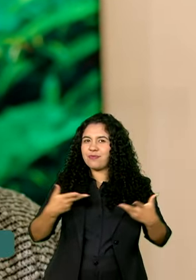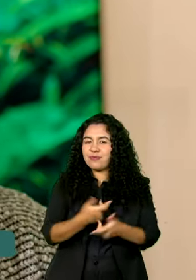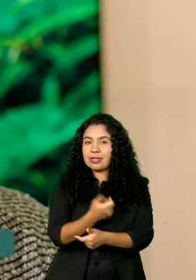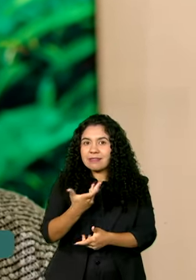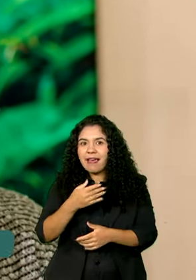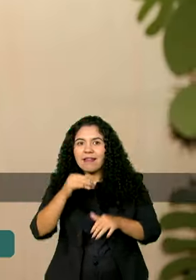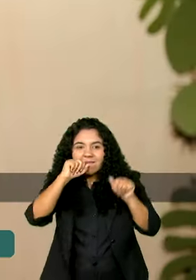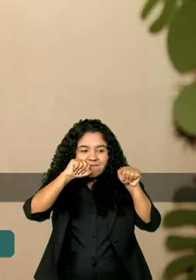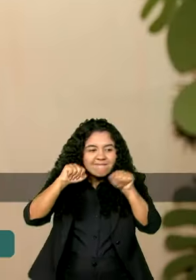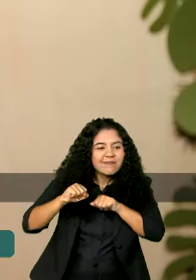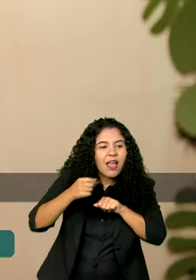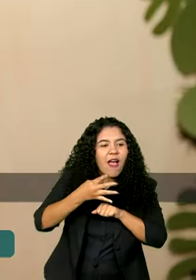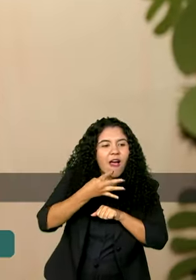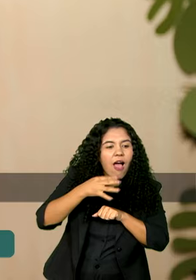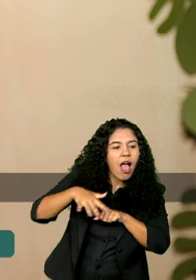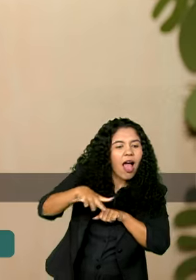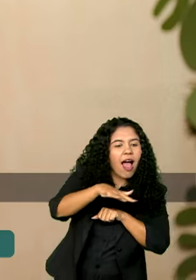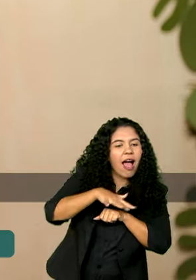sobre a região.